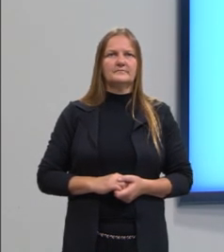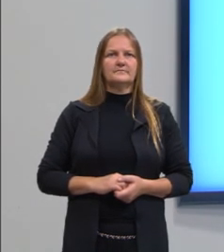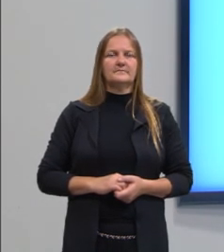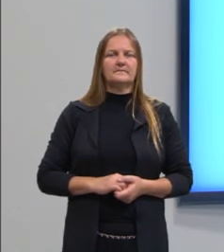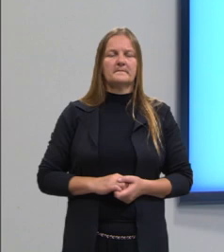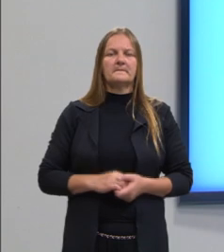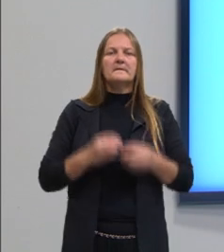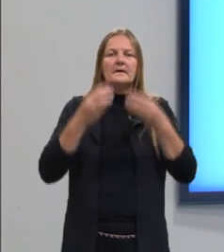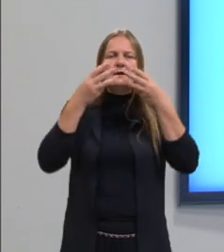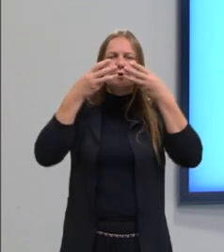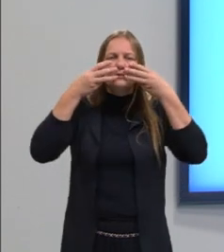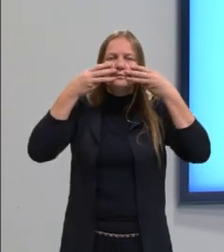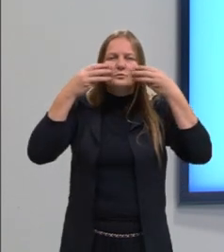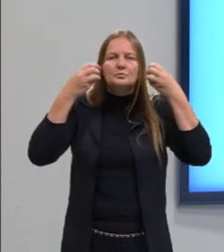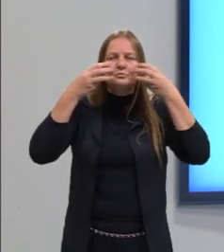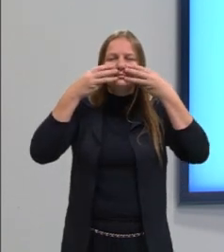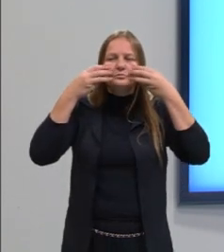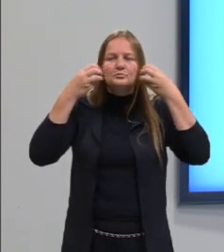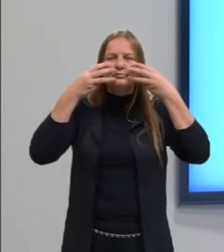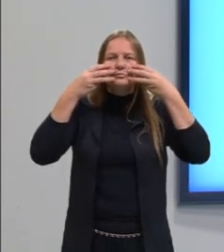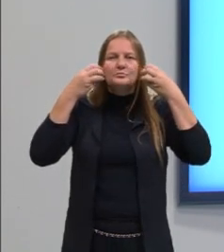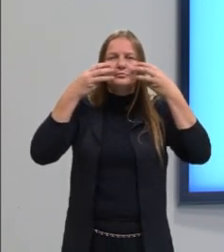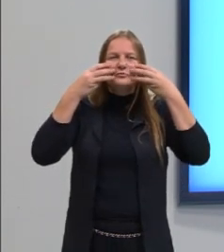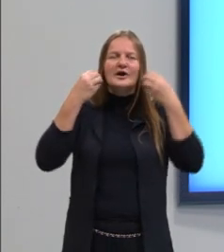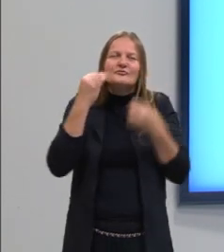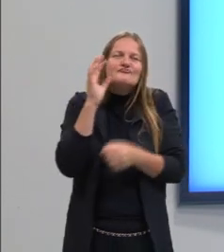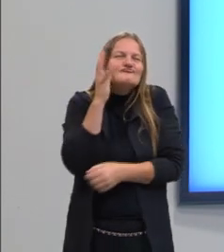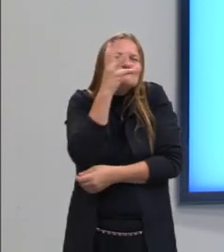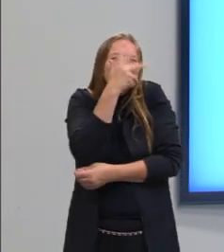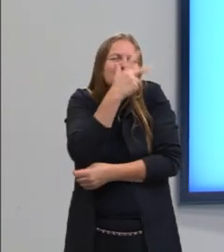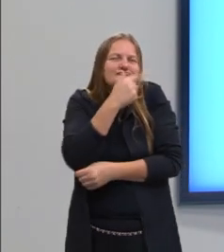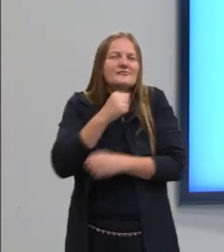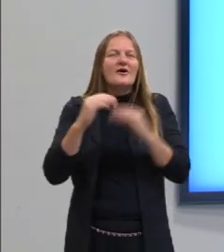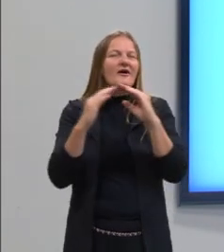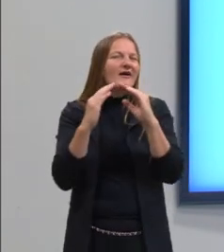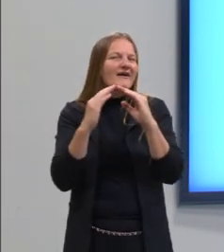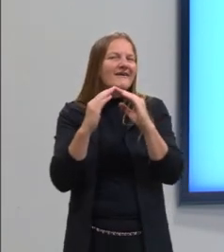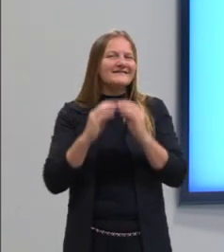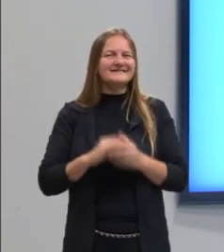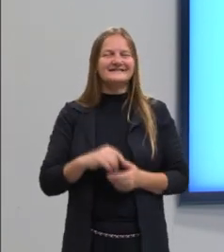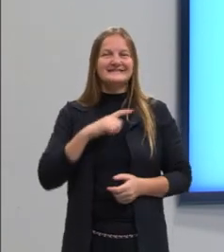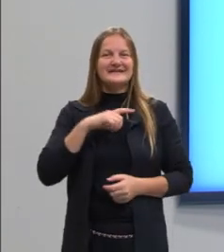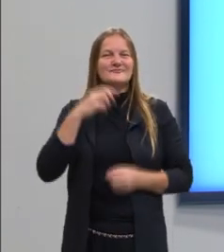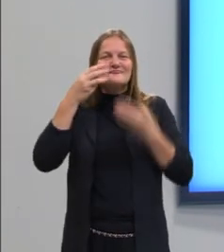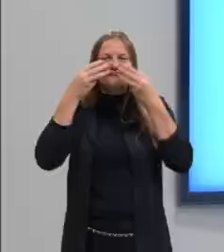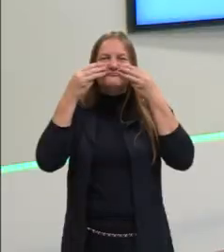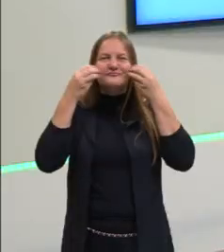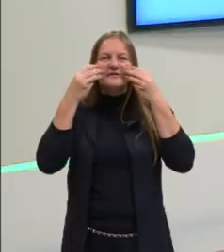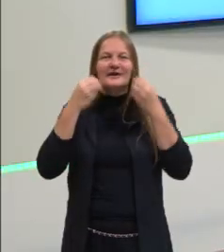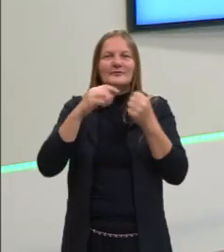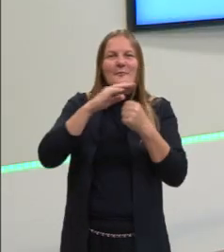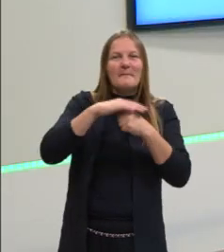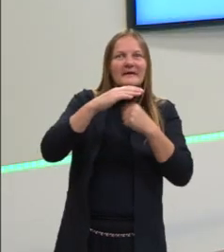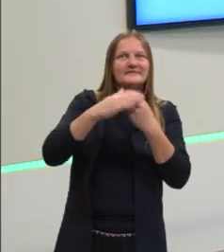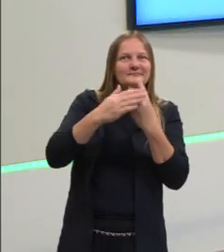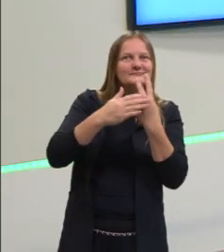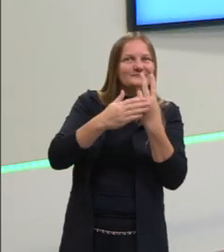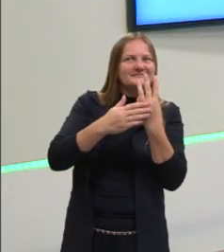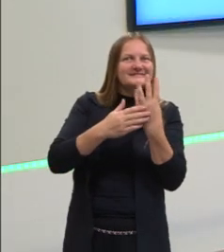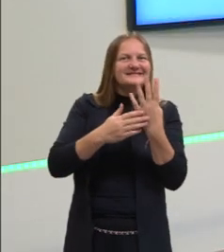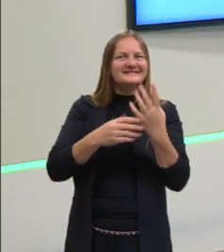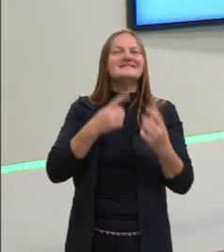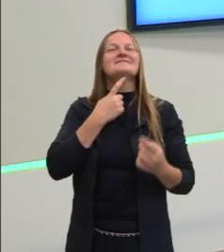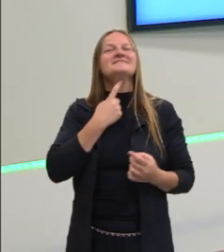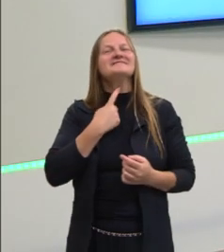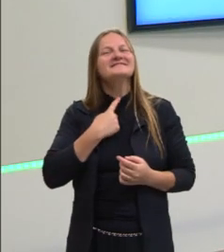conjunto de gatos. Olha que legal, que legal. Quem tem gato em casa, geralmente, quem tem gato tem mais do que um gato e gosta,